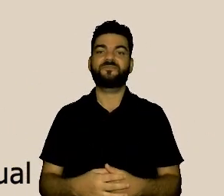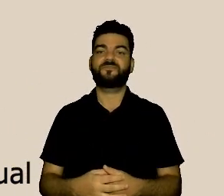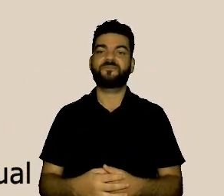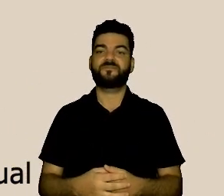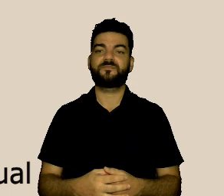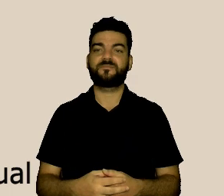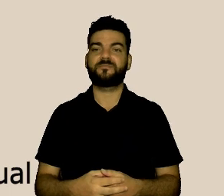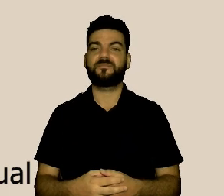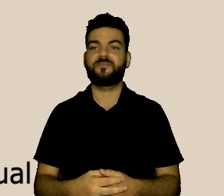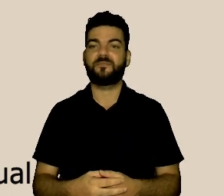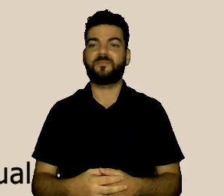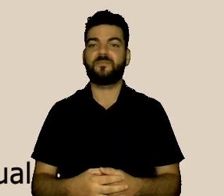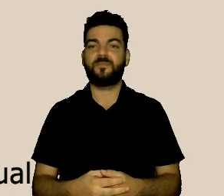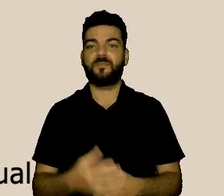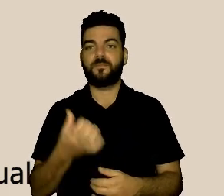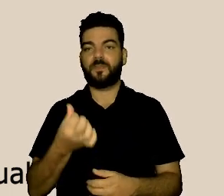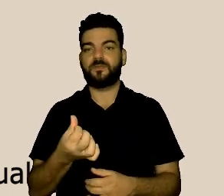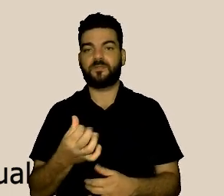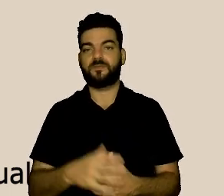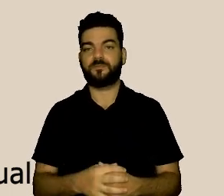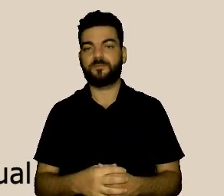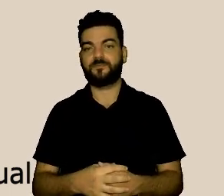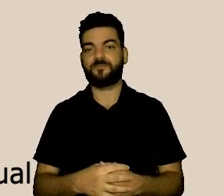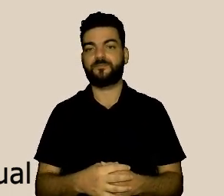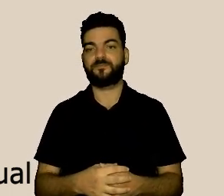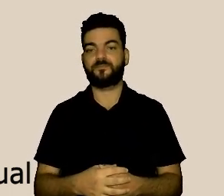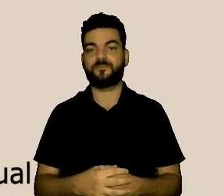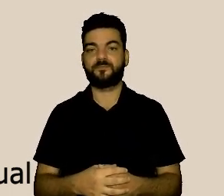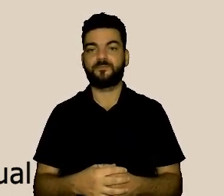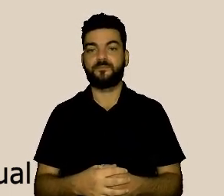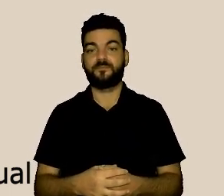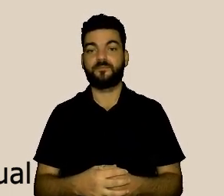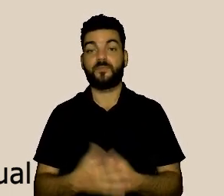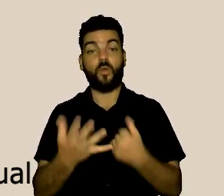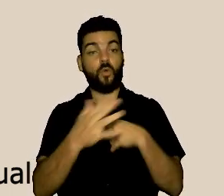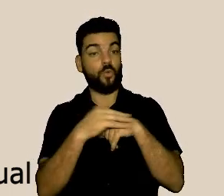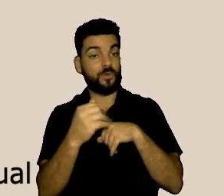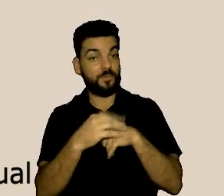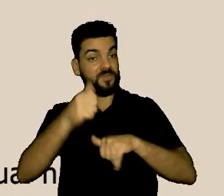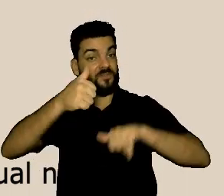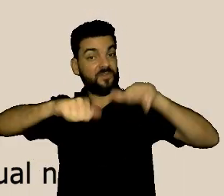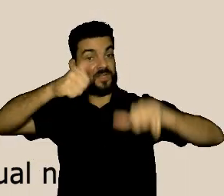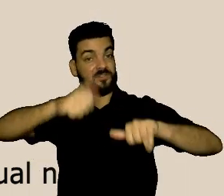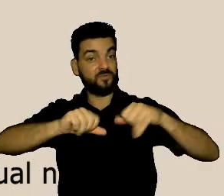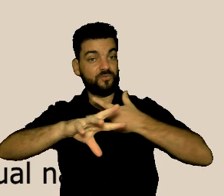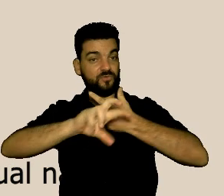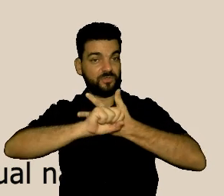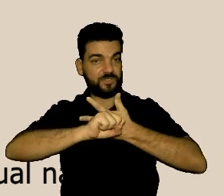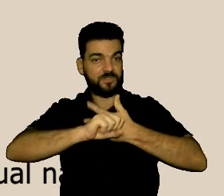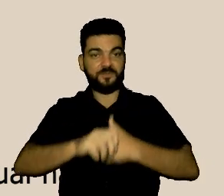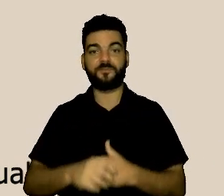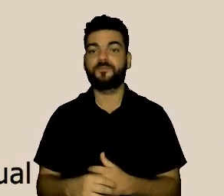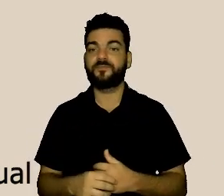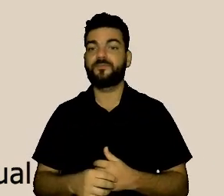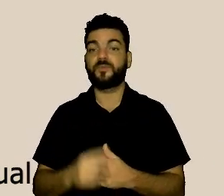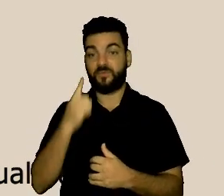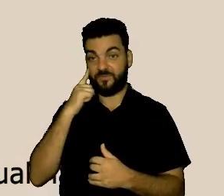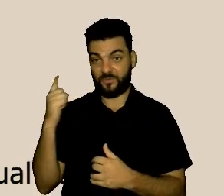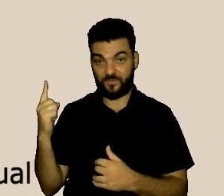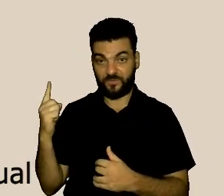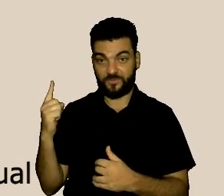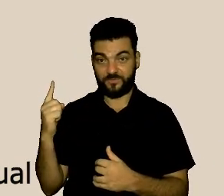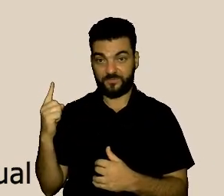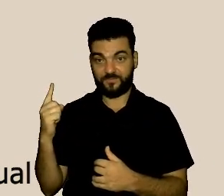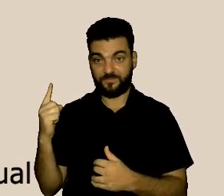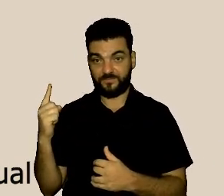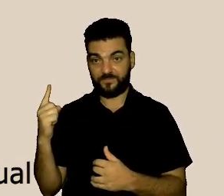acolhimento e análise das ouvidorias, portanto, esta imagem também gostaria que ficasse marcada, porque